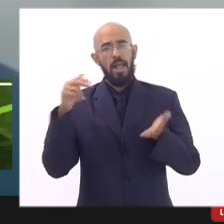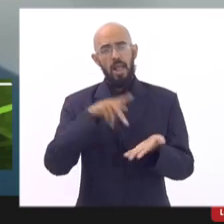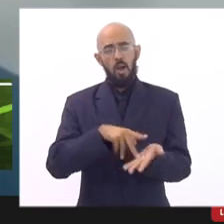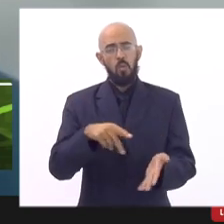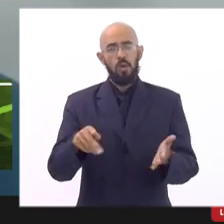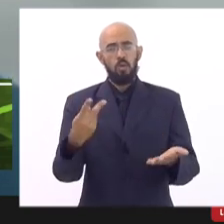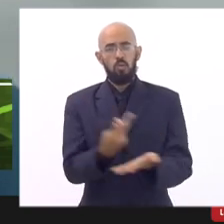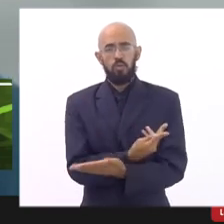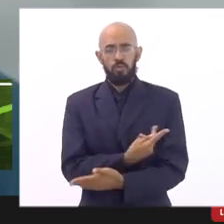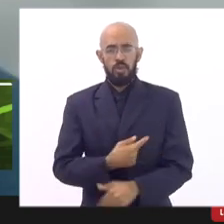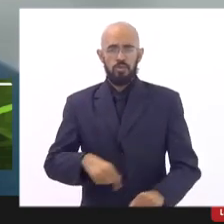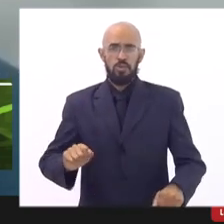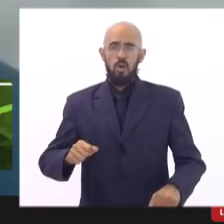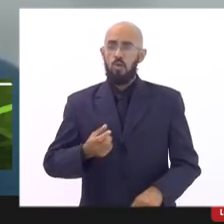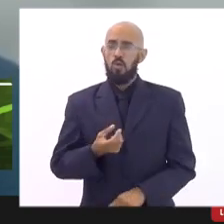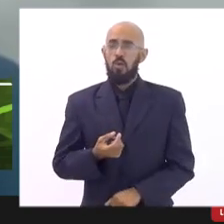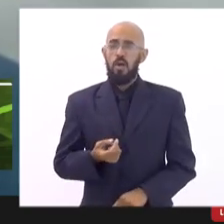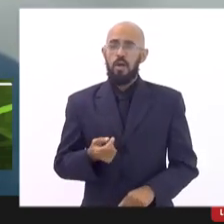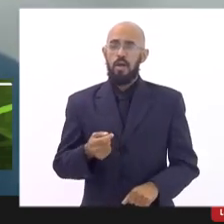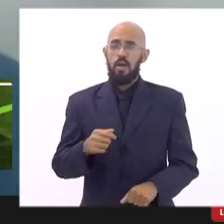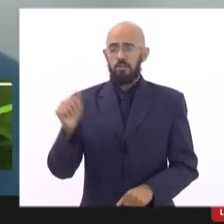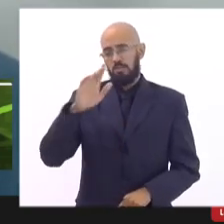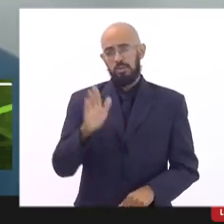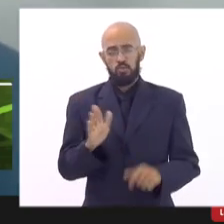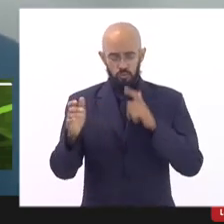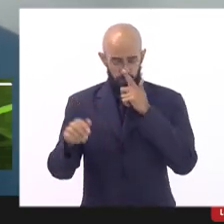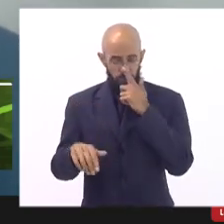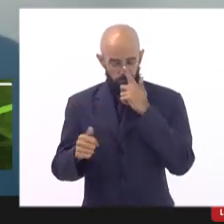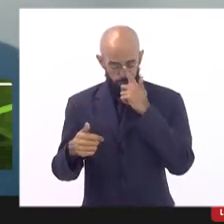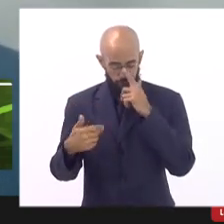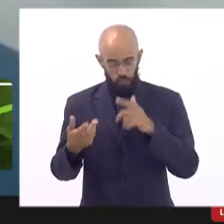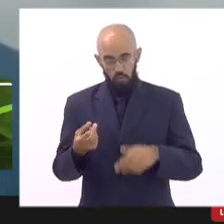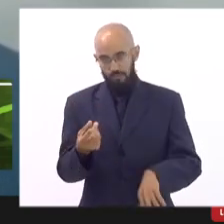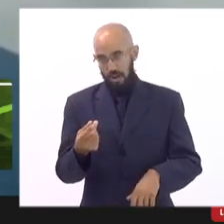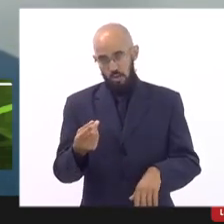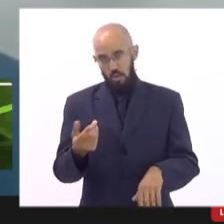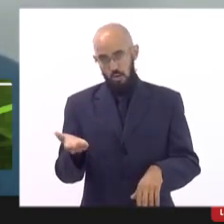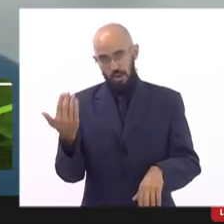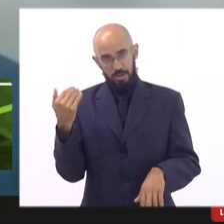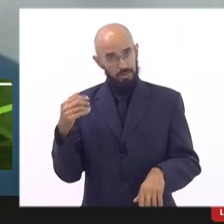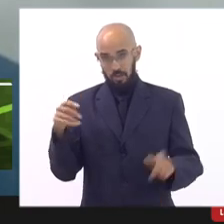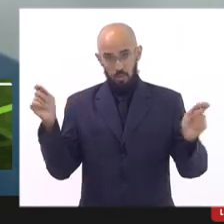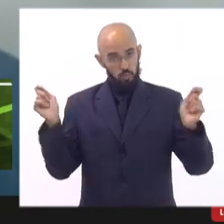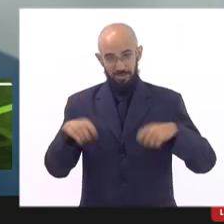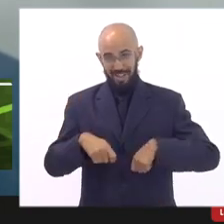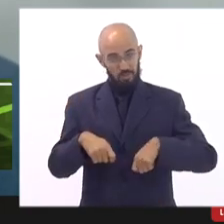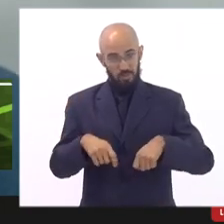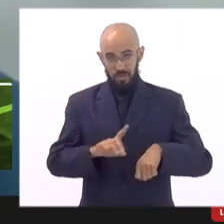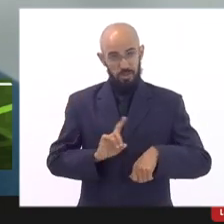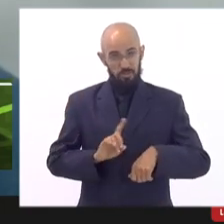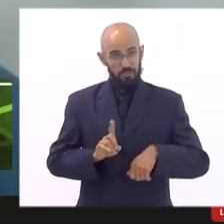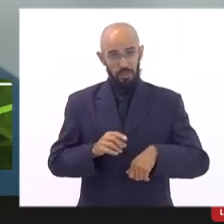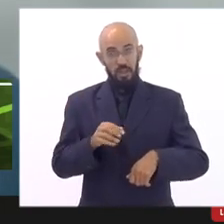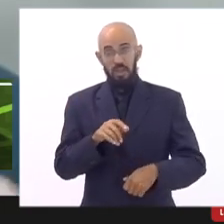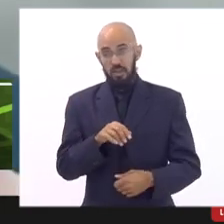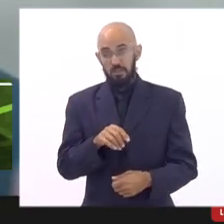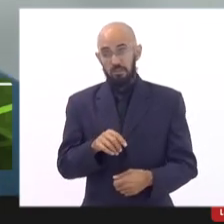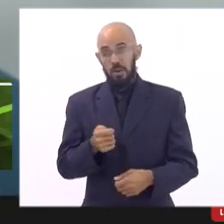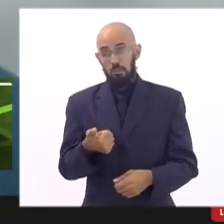é insuficiente e que pelo que a gente ouvia dos conselhos de alimentação escolar e da sociedade civil